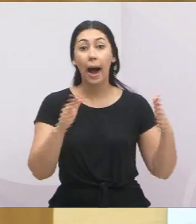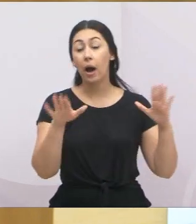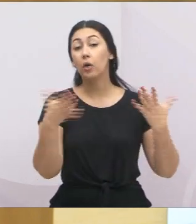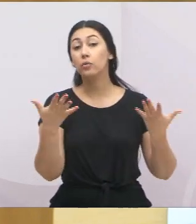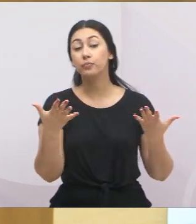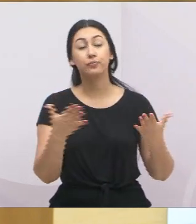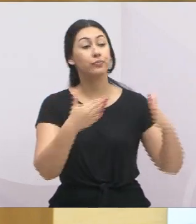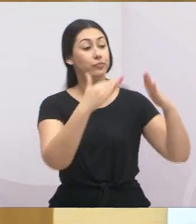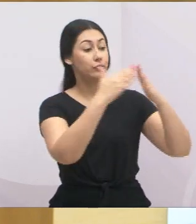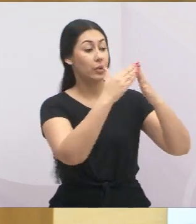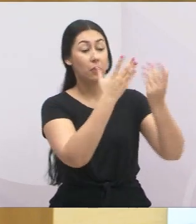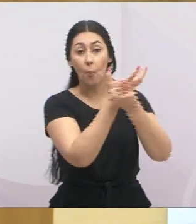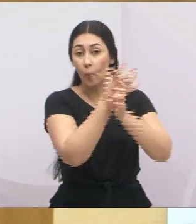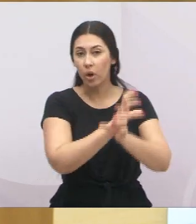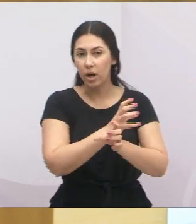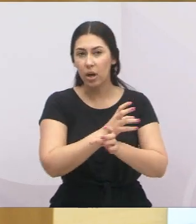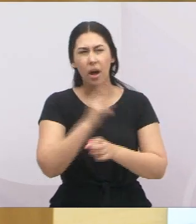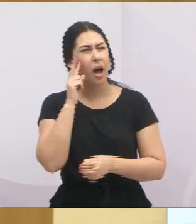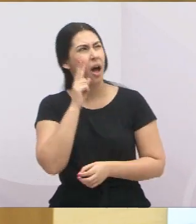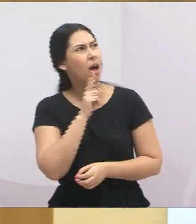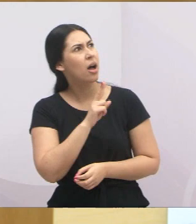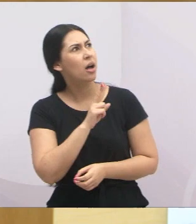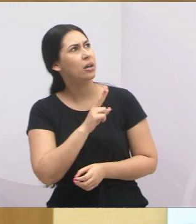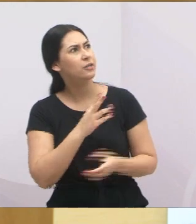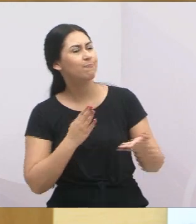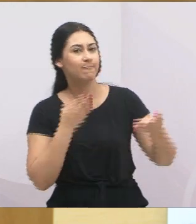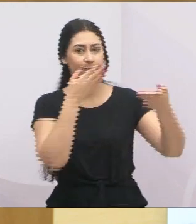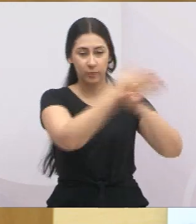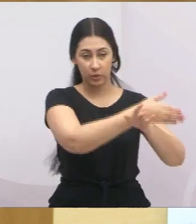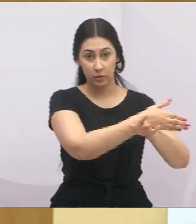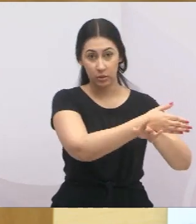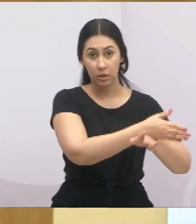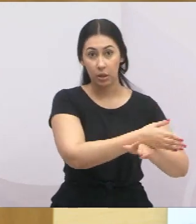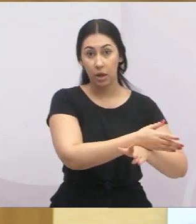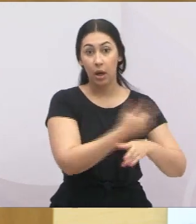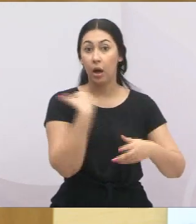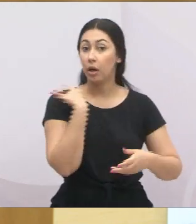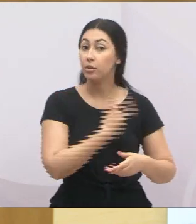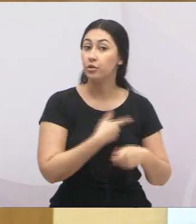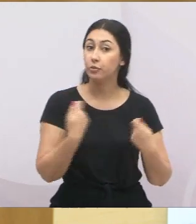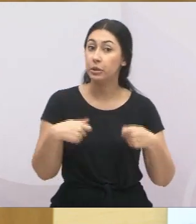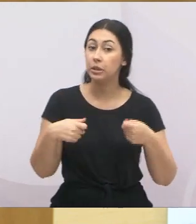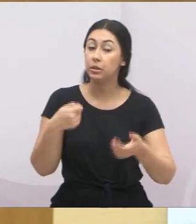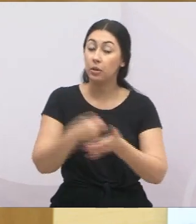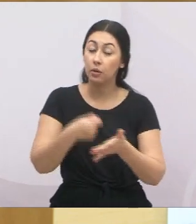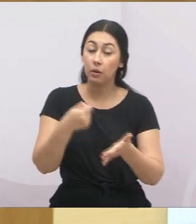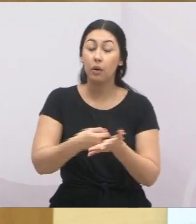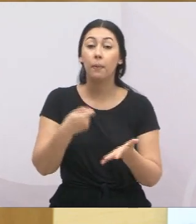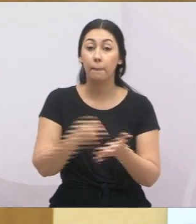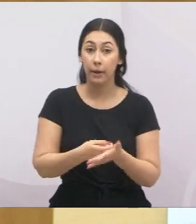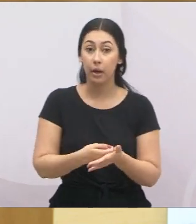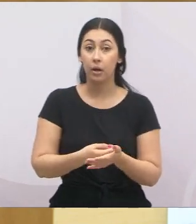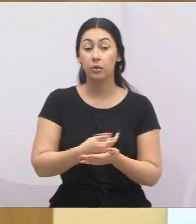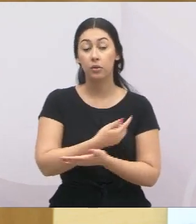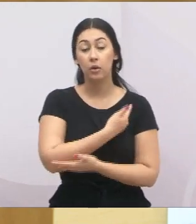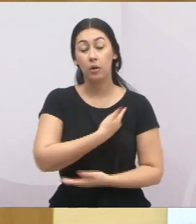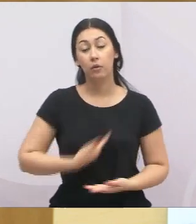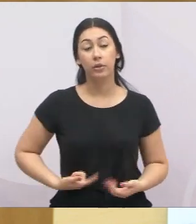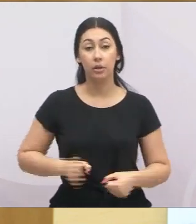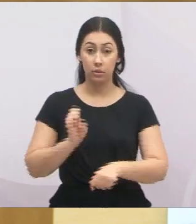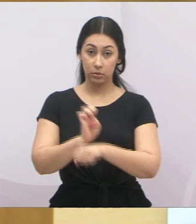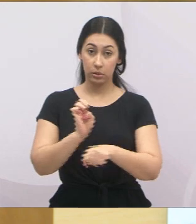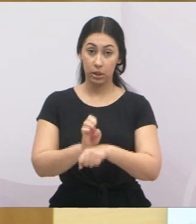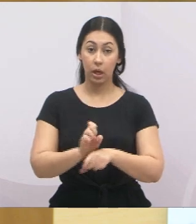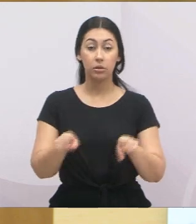pessoas que precisam ficam aí. Então a gente tem que cobrar muito do governo do Estado, do governo federal, para que volte o